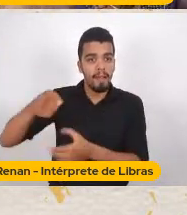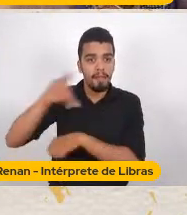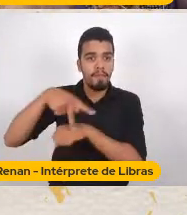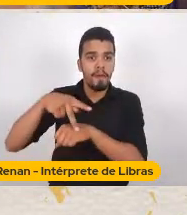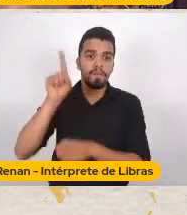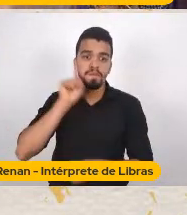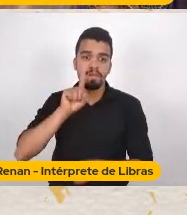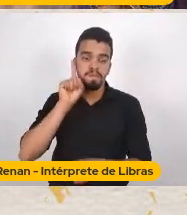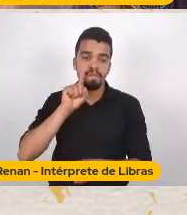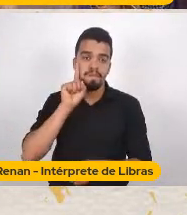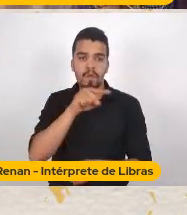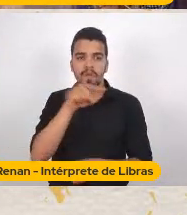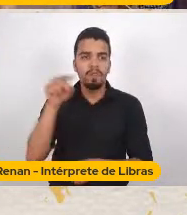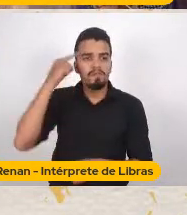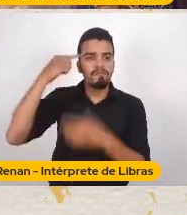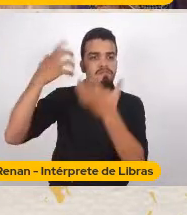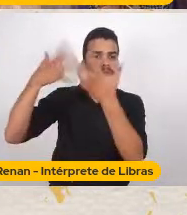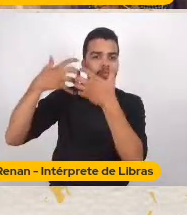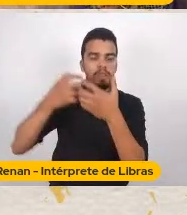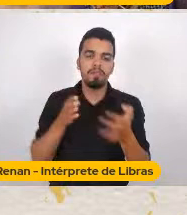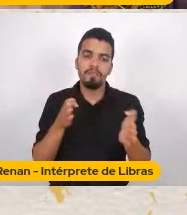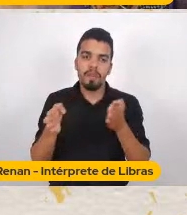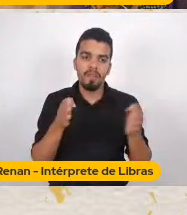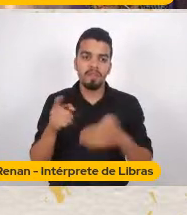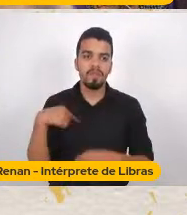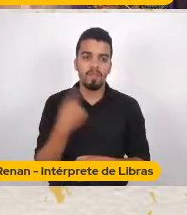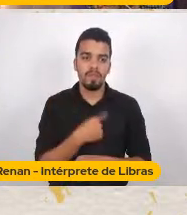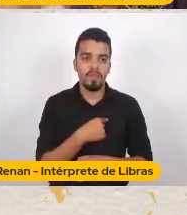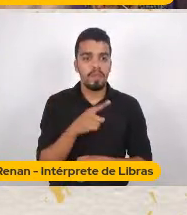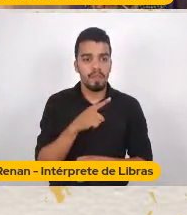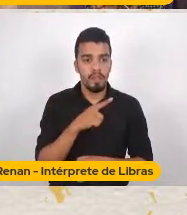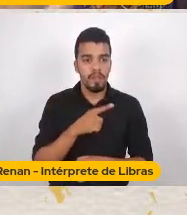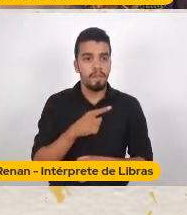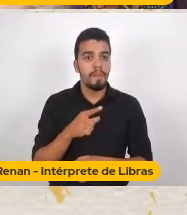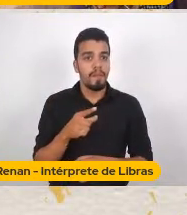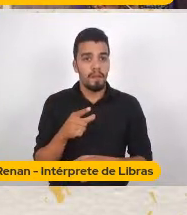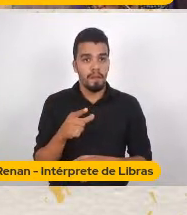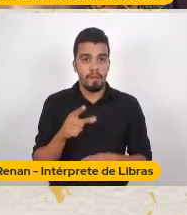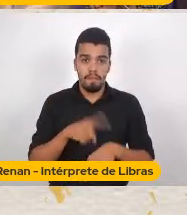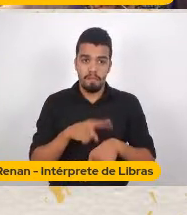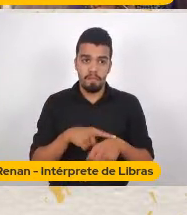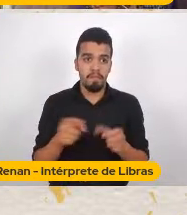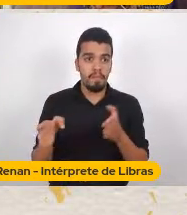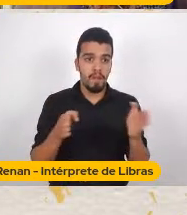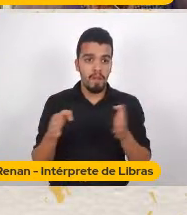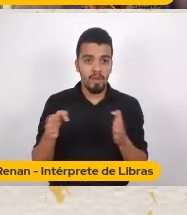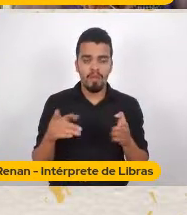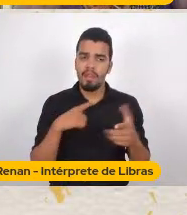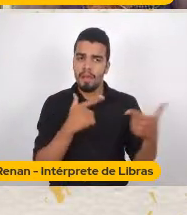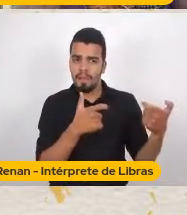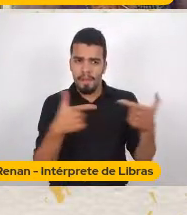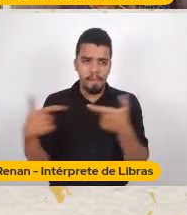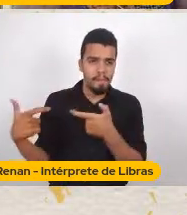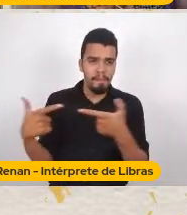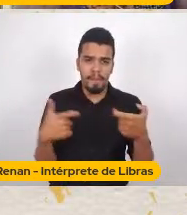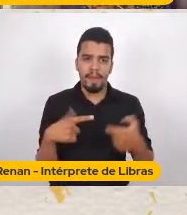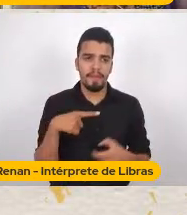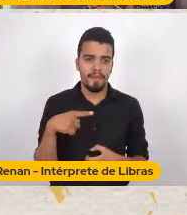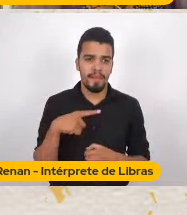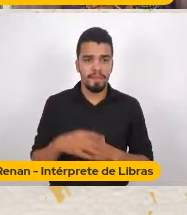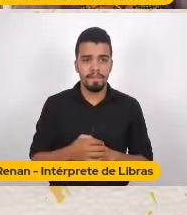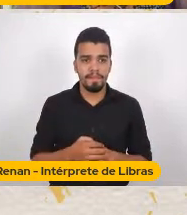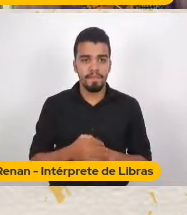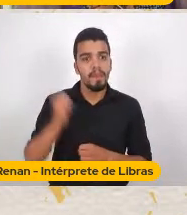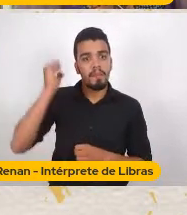Nós estamos ali Num momento Bélico ainda No mundo Atenções bélicas No Brasil Essa